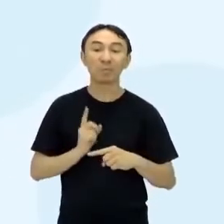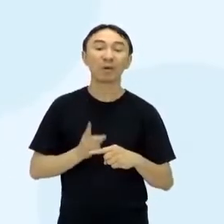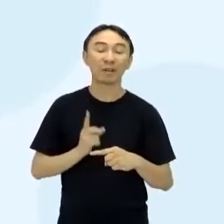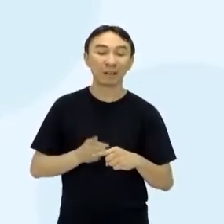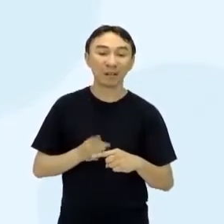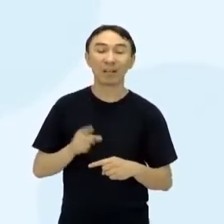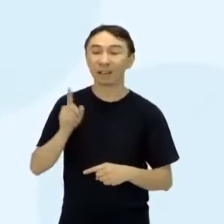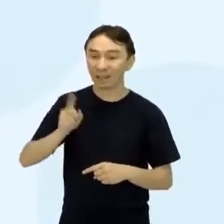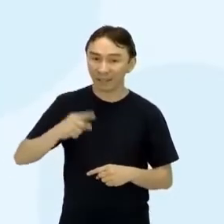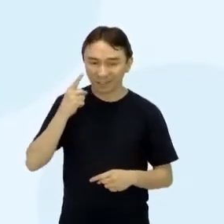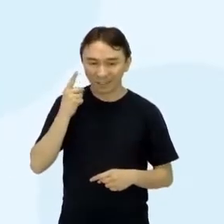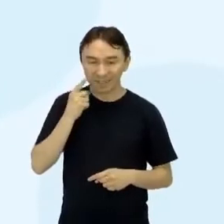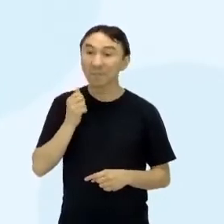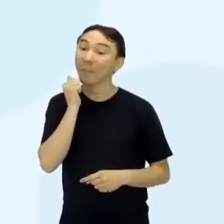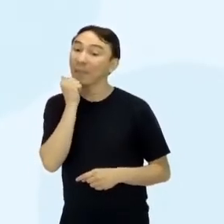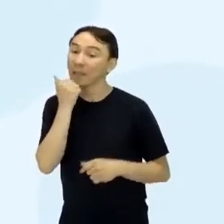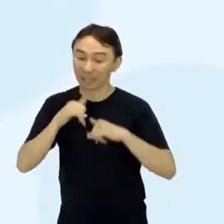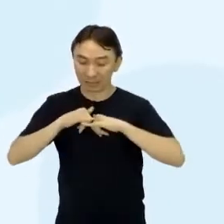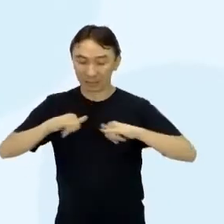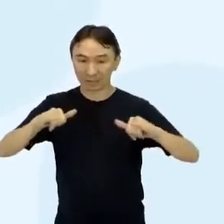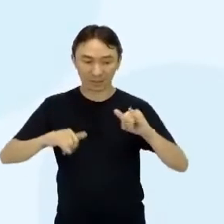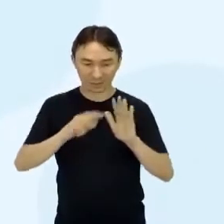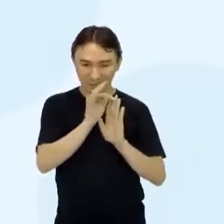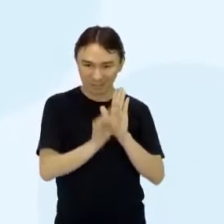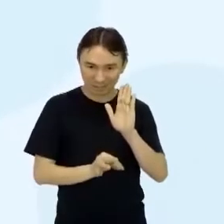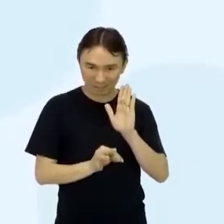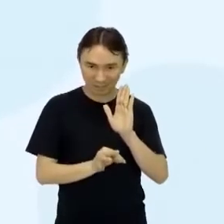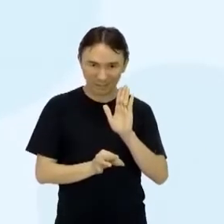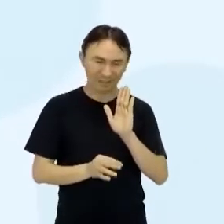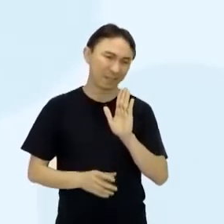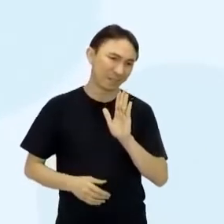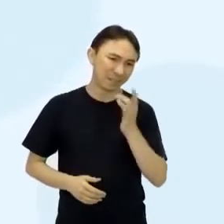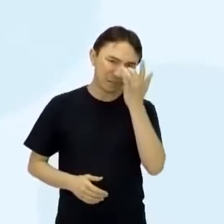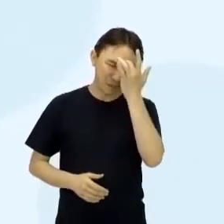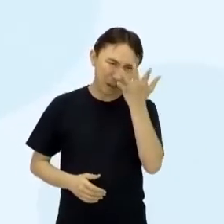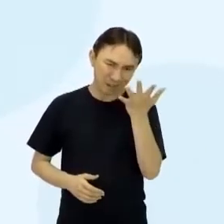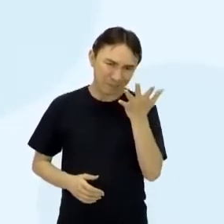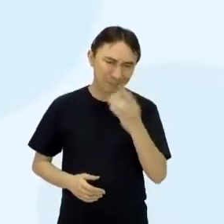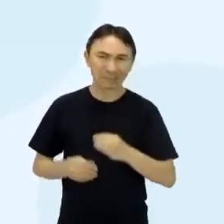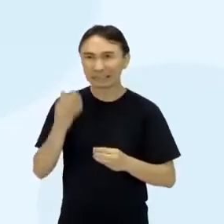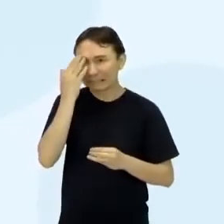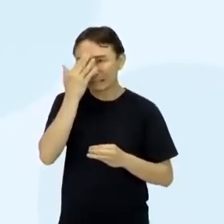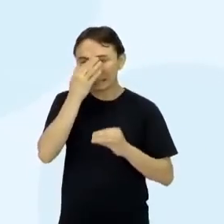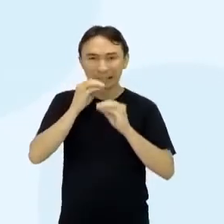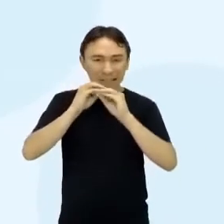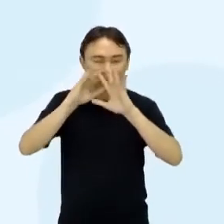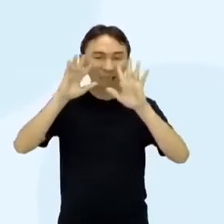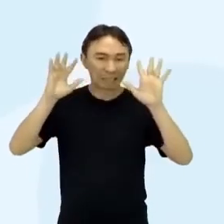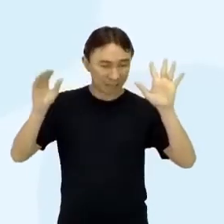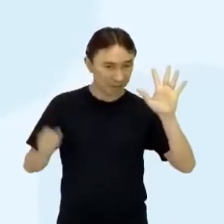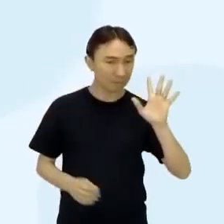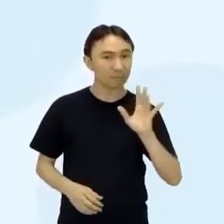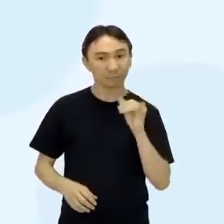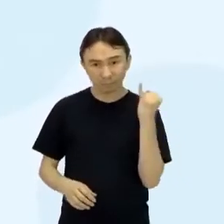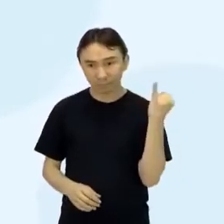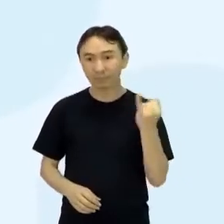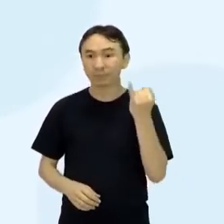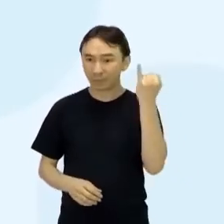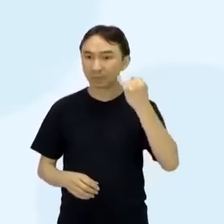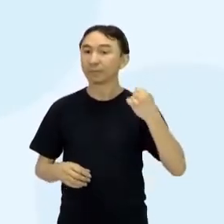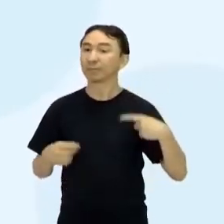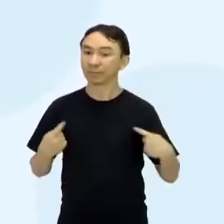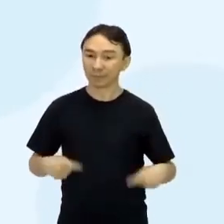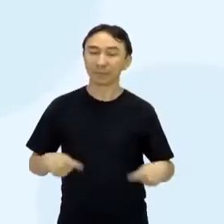artigo de divulgação científica, ficaria mais fácil, é mais fácil para compreendermos, né? Então, isso é importante. E na